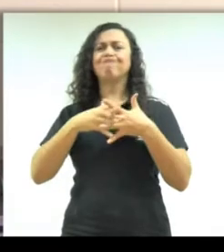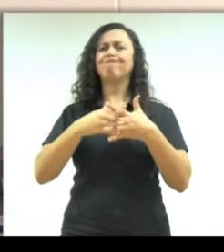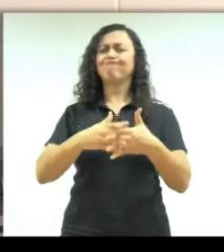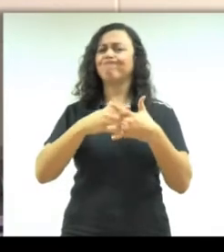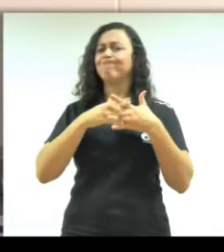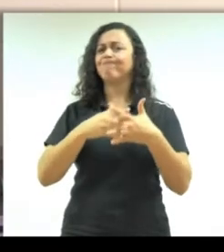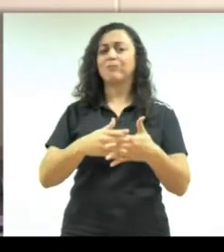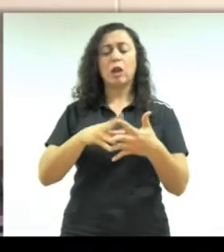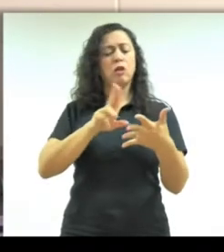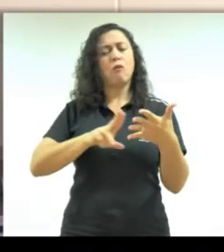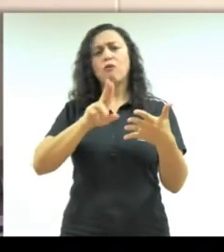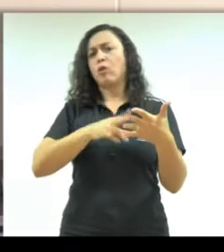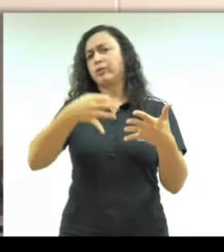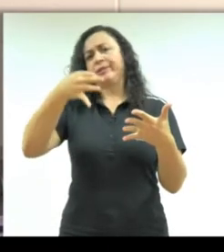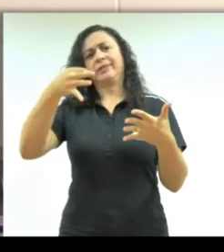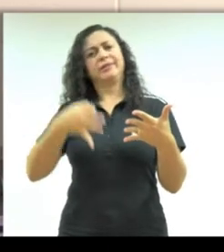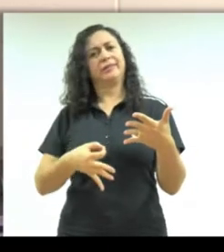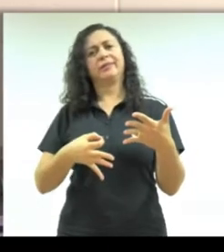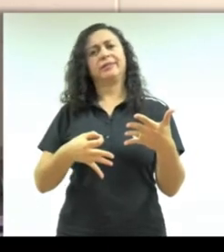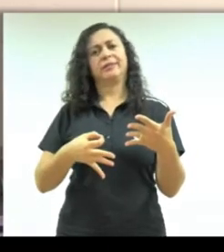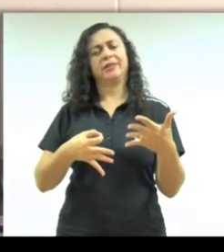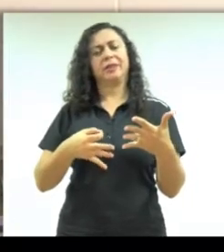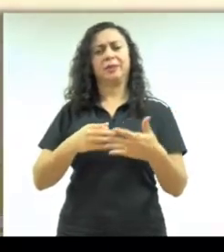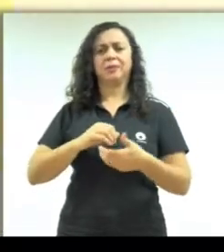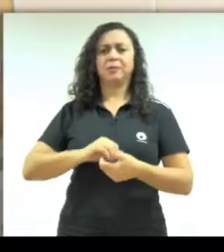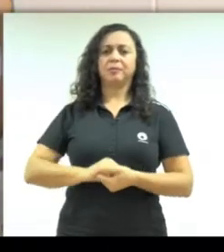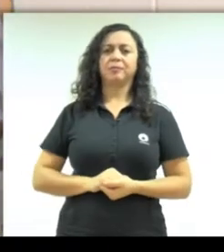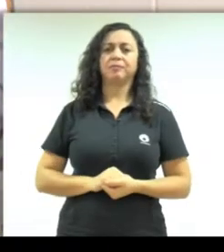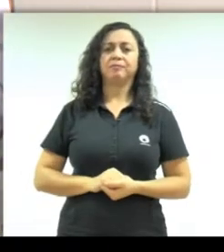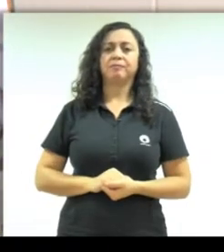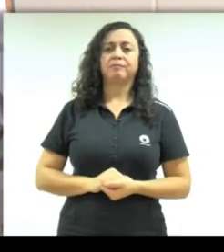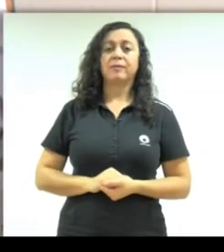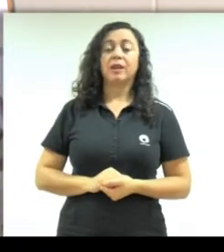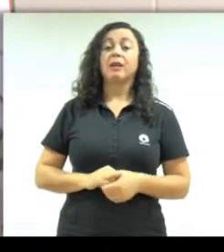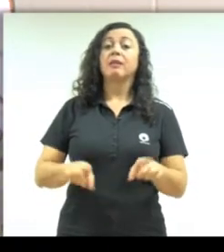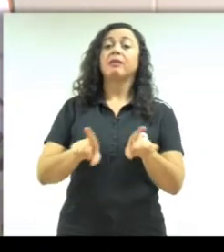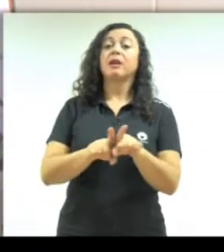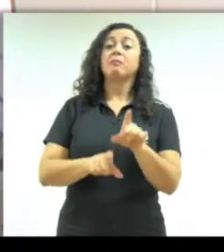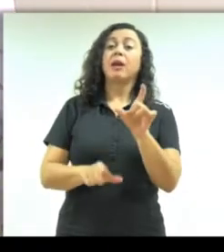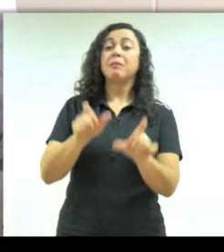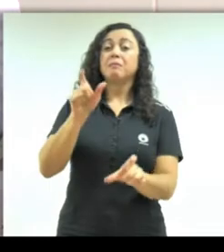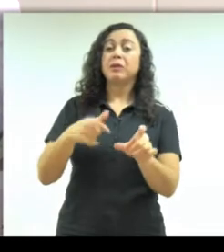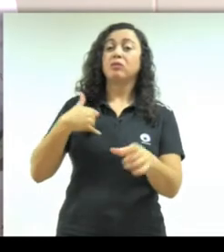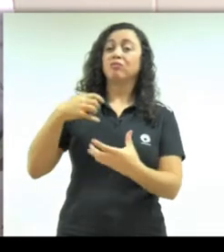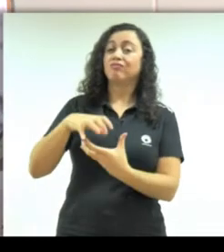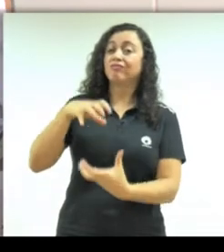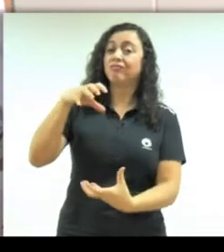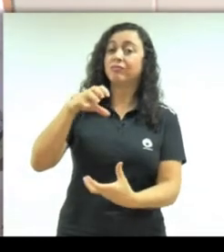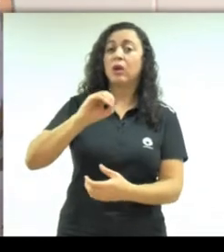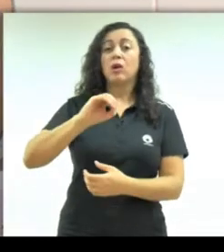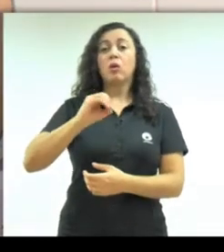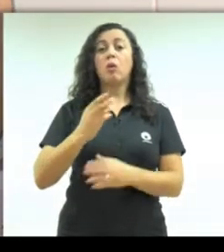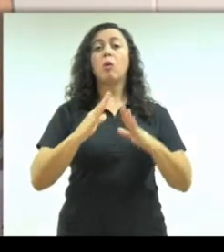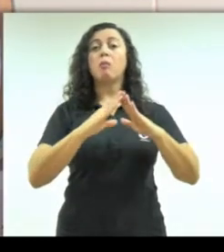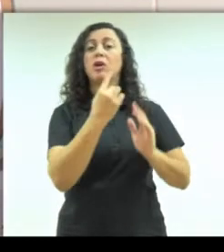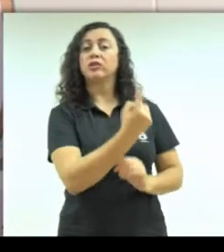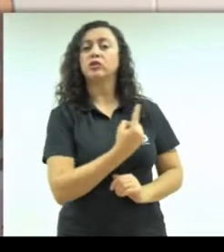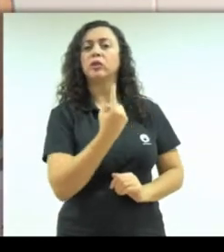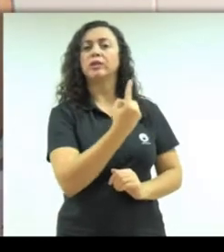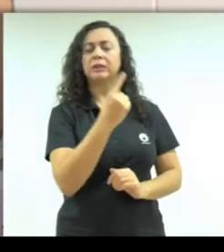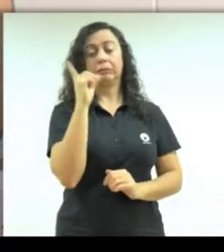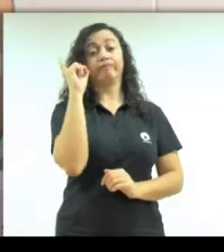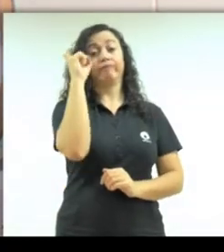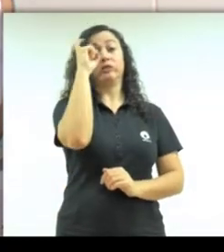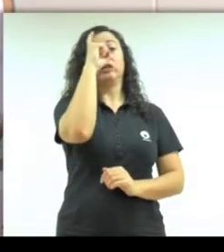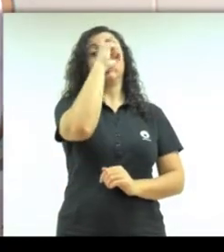receita, menor a chance dele aderir ao tratamento. A pessoa que é mais idosa ou que mora sozinha, ela também tem uma